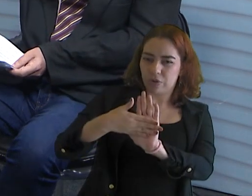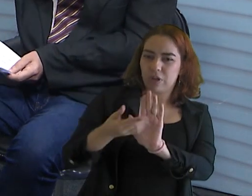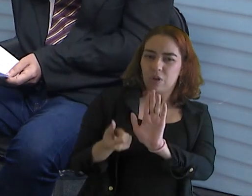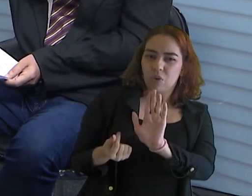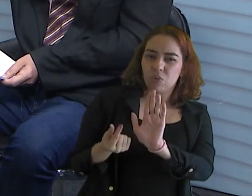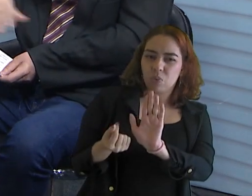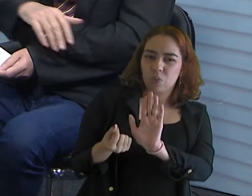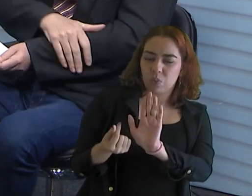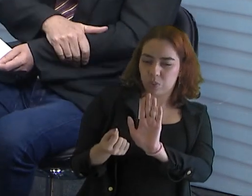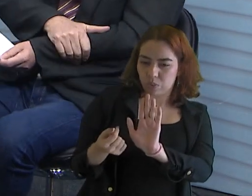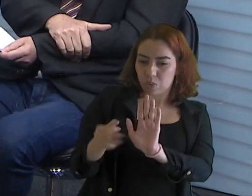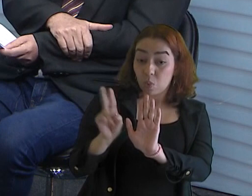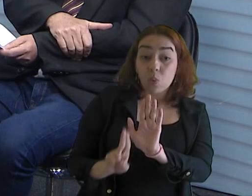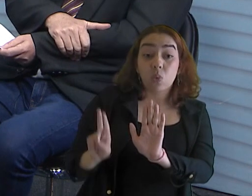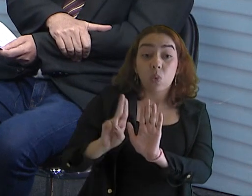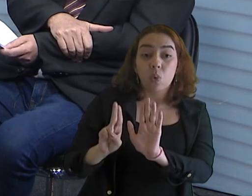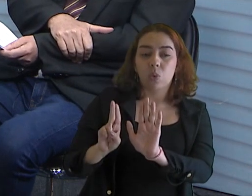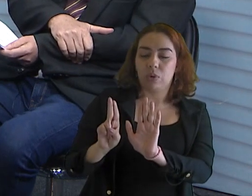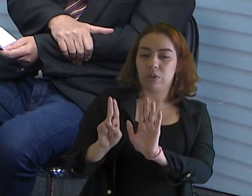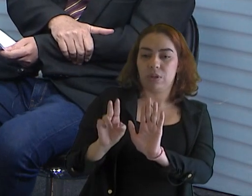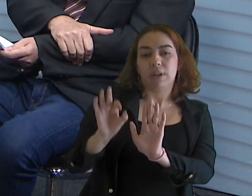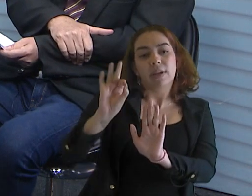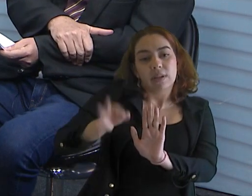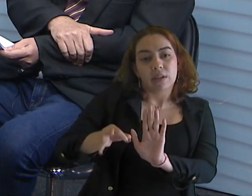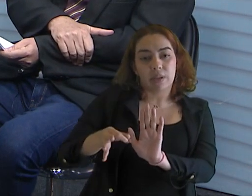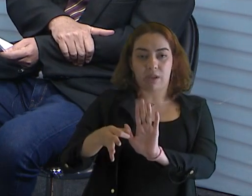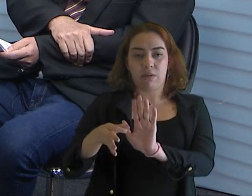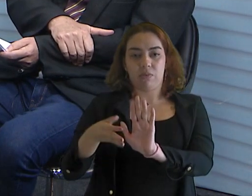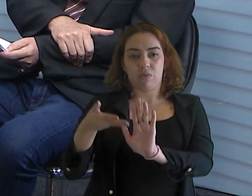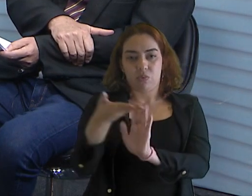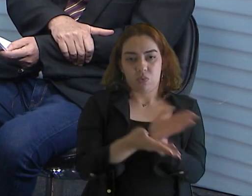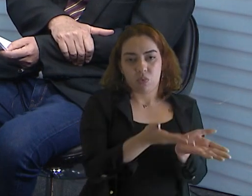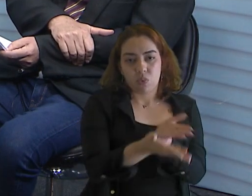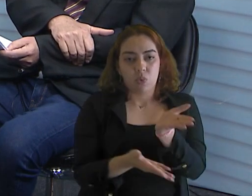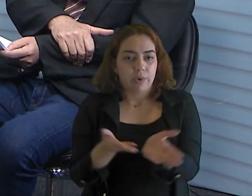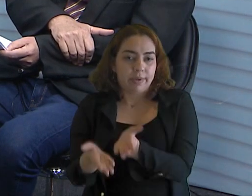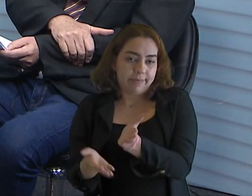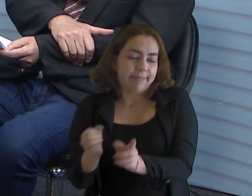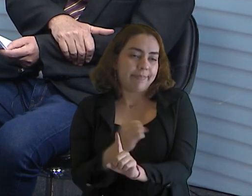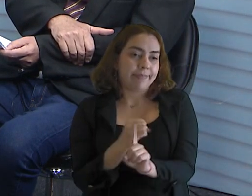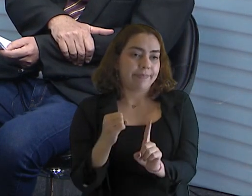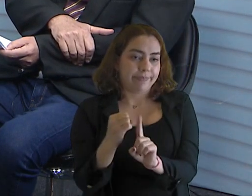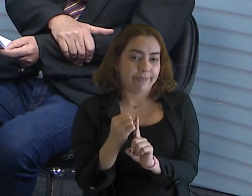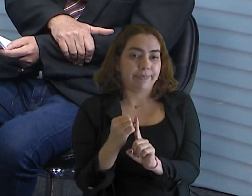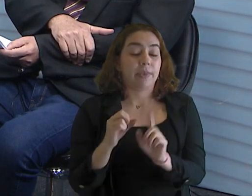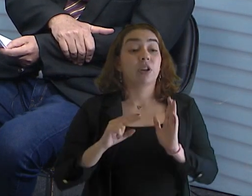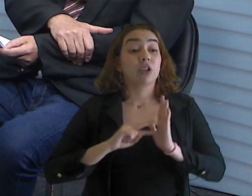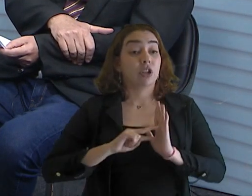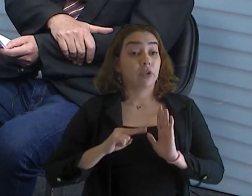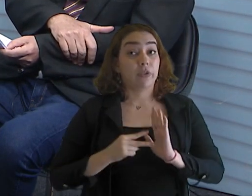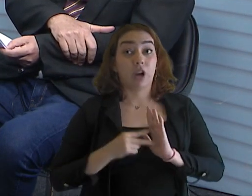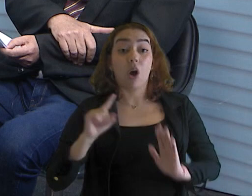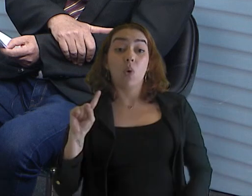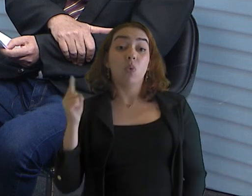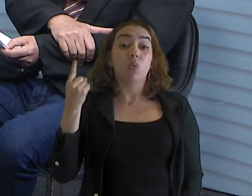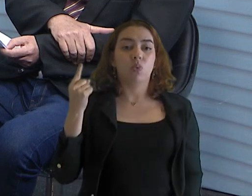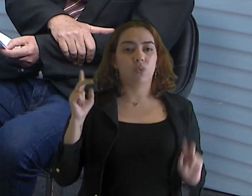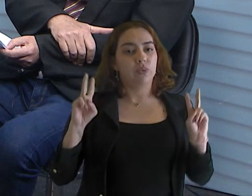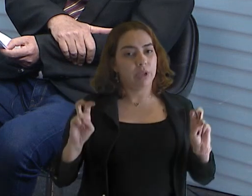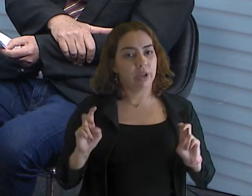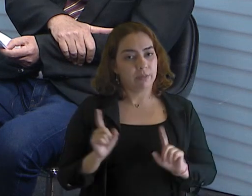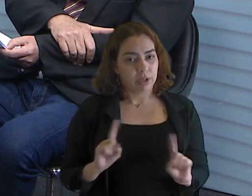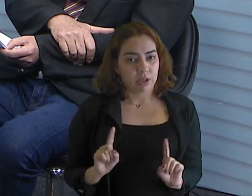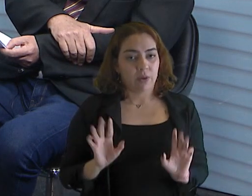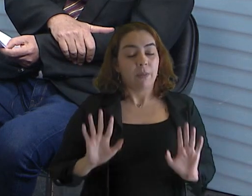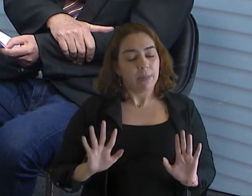o orçamento nessa área. Nessa área. Exatamente. Esse é o nosso desejo. A gente elegeu isso como um tema prioritário. Não é o único, mas é um tema prioritário